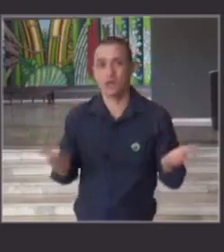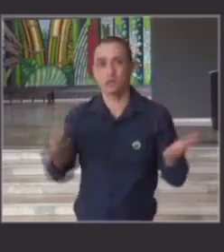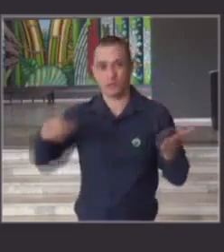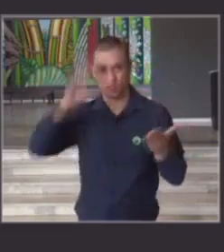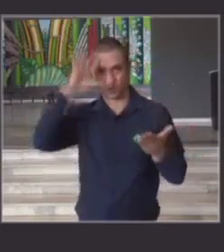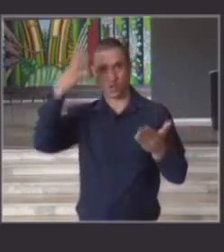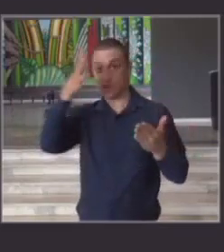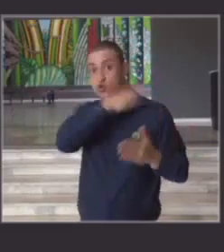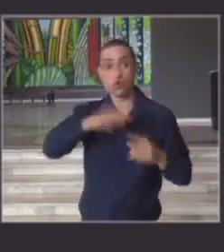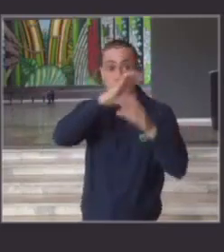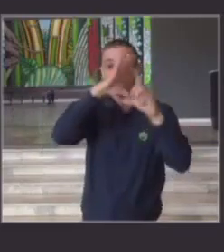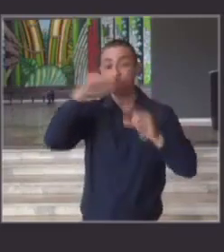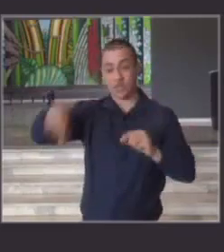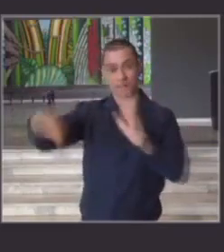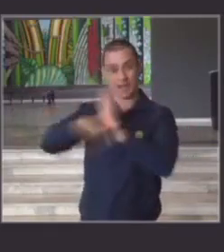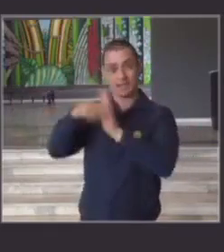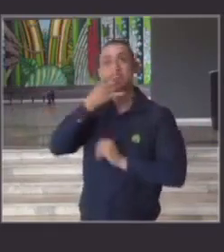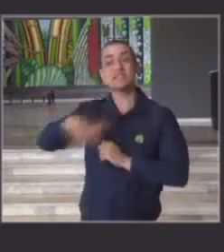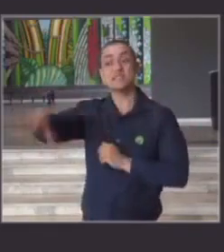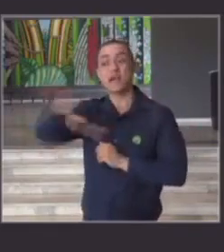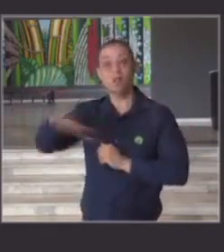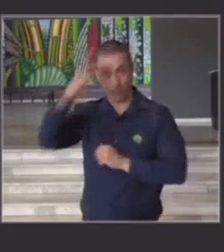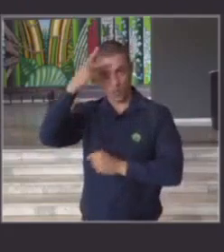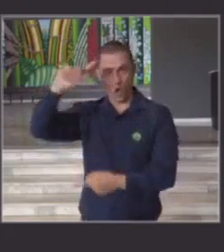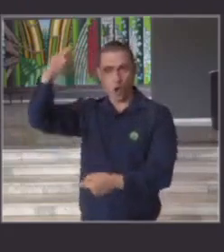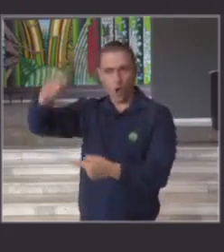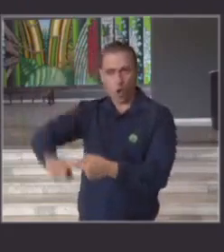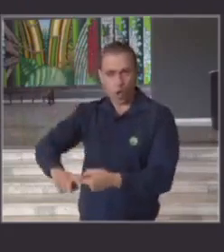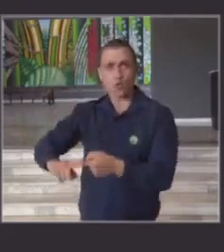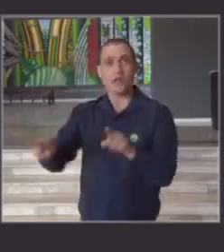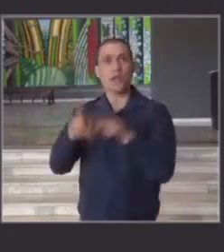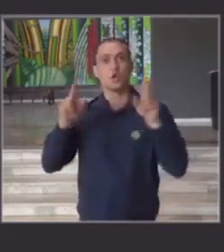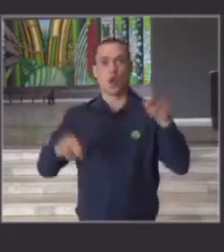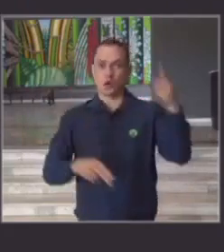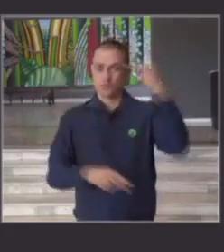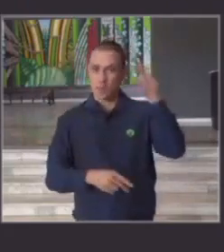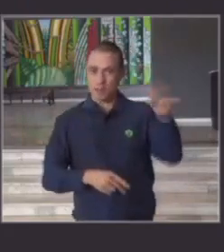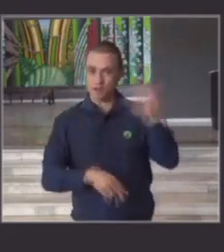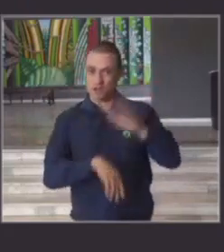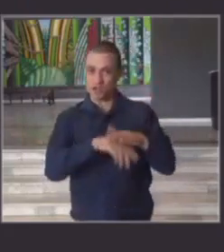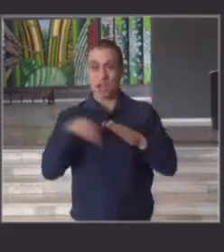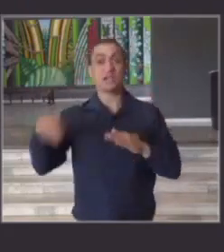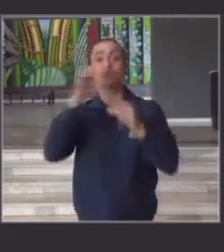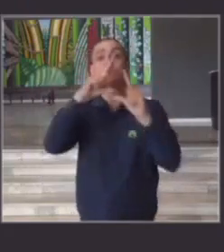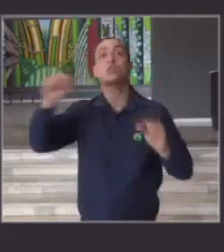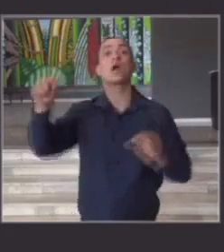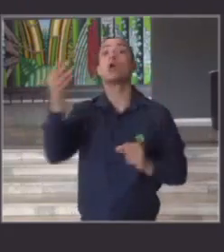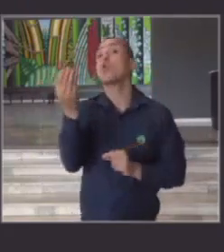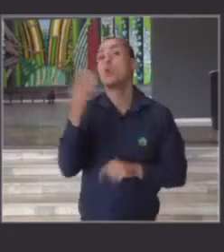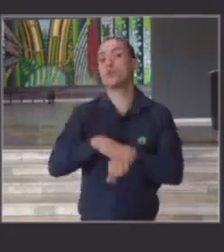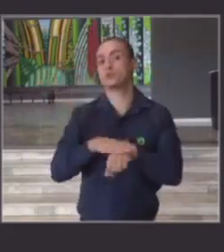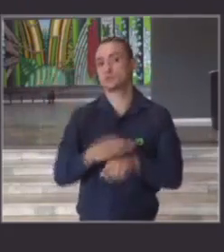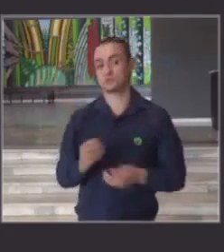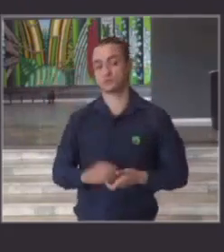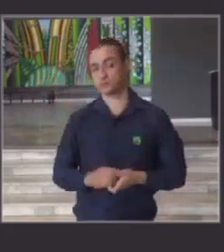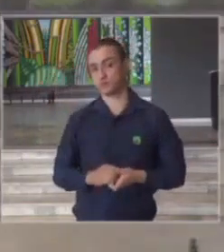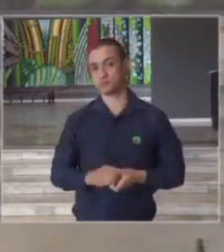se tornará uma realidade aqui na Baixa da Santista que a fila será zerada como foi anunciado que seria feito em todo o estado obrigada